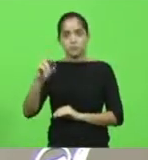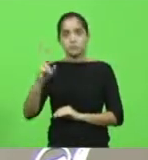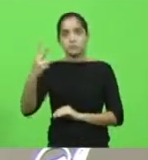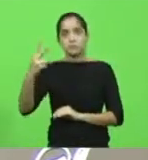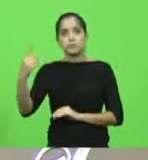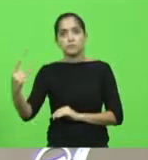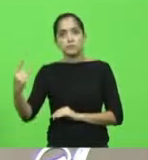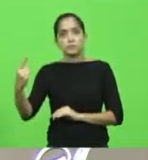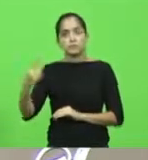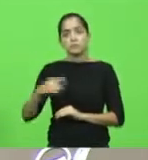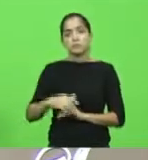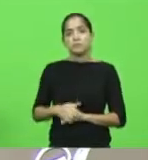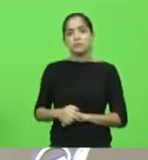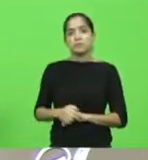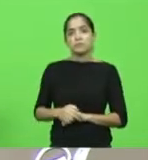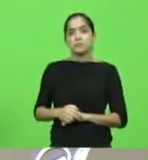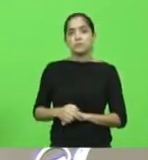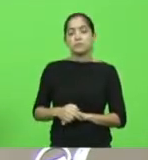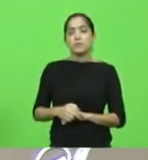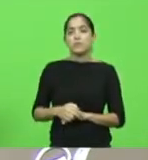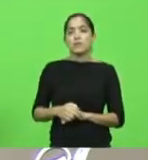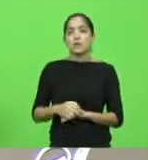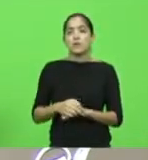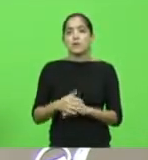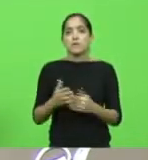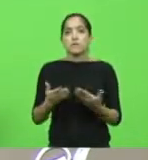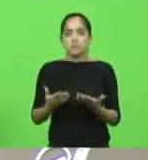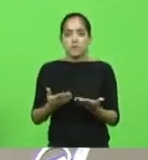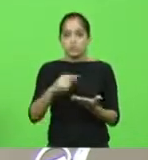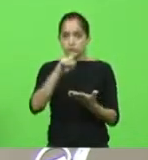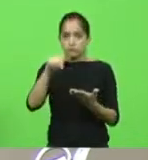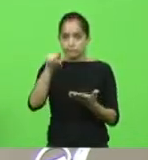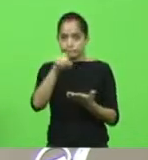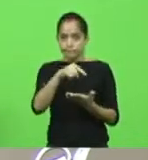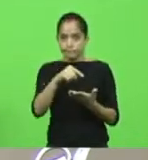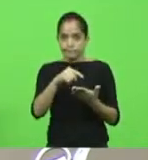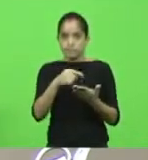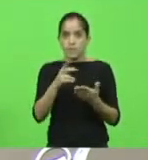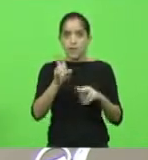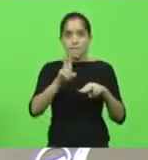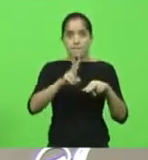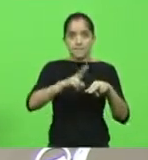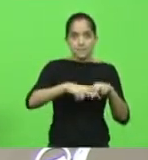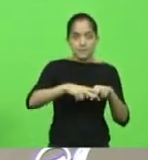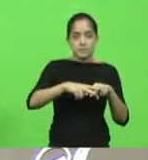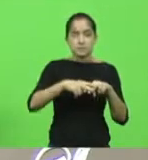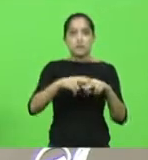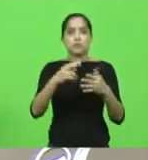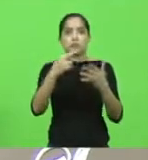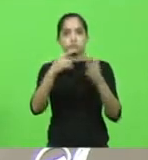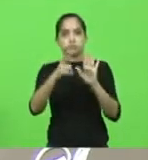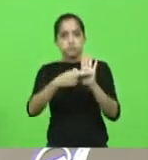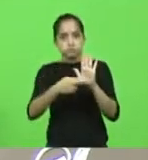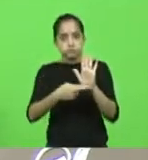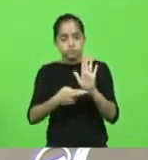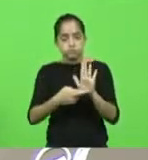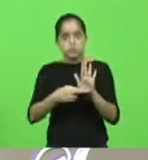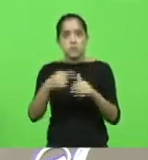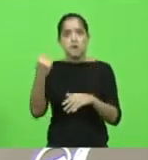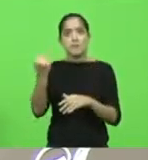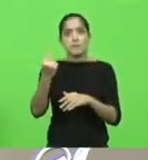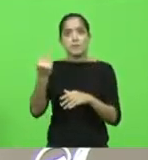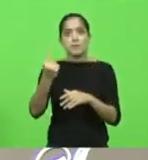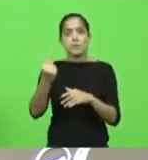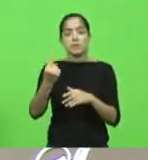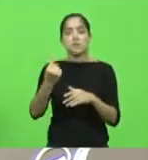que ficam sustadas e revogadas a prisão preventiva e as medidas cautelares decretadas pela Primeira Vara Federal